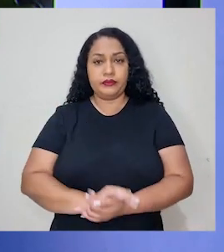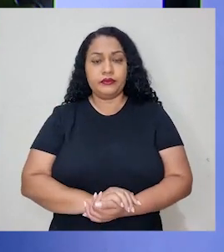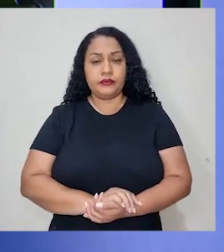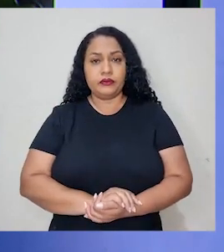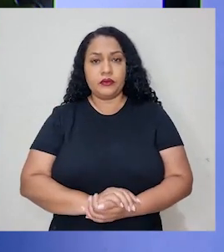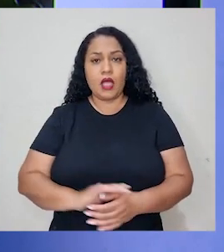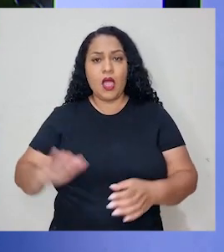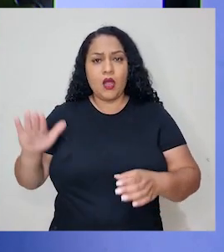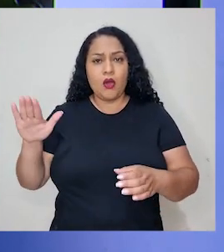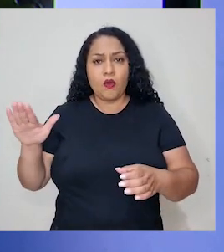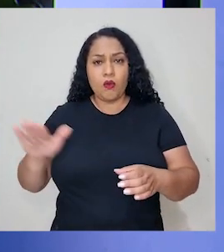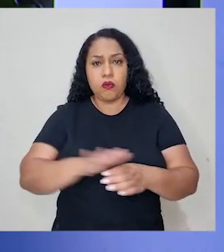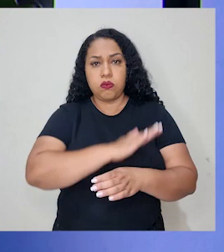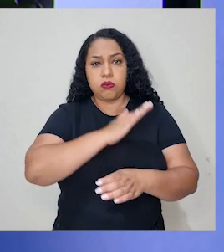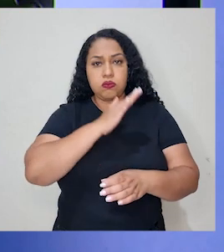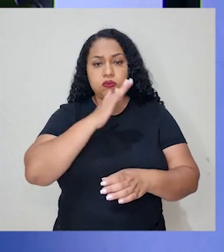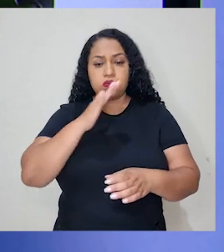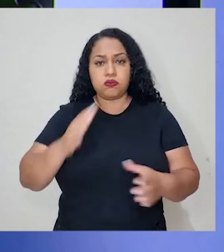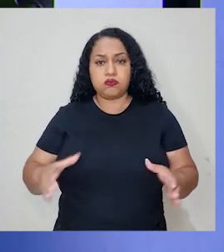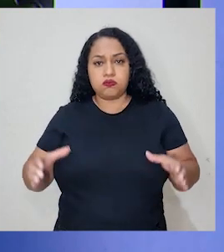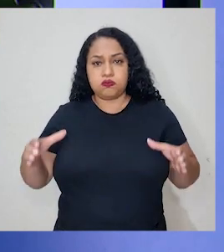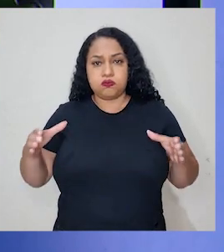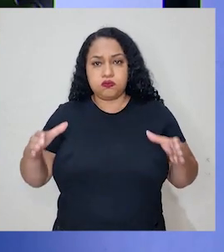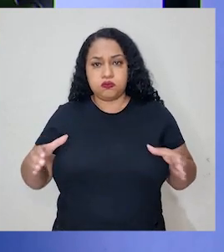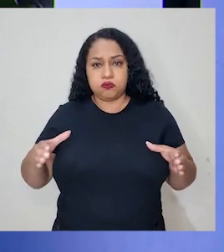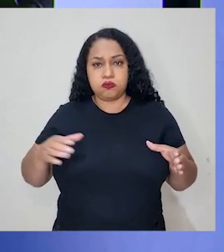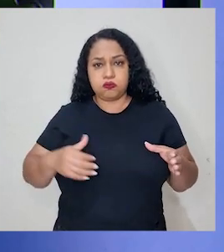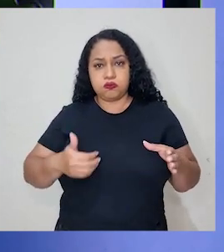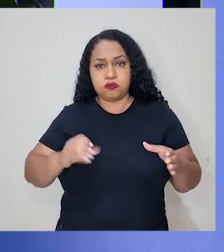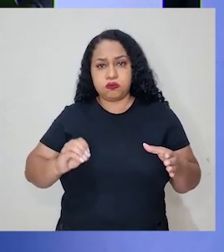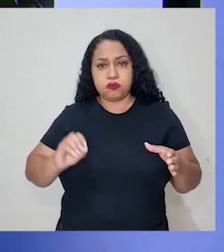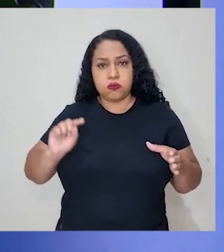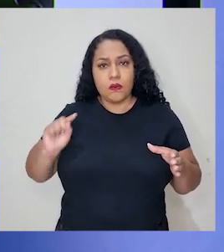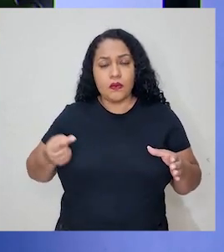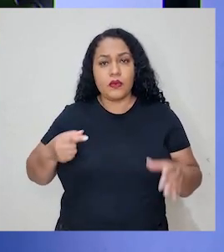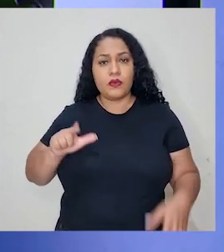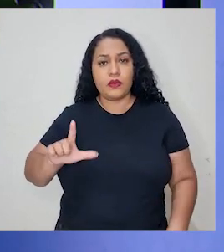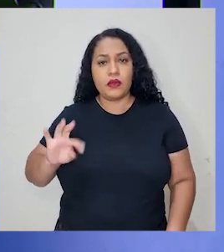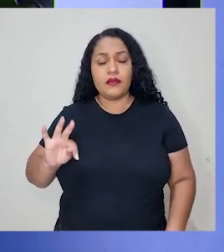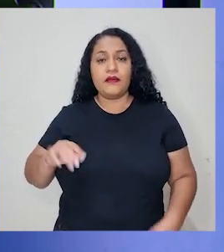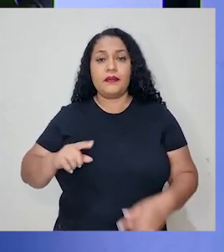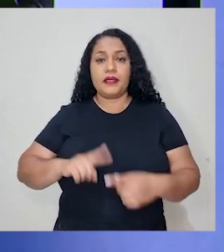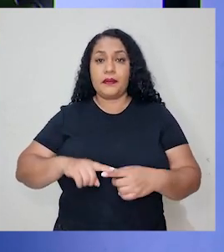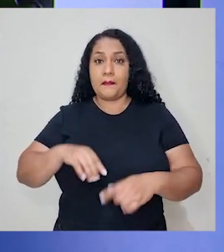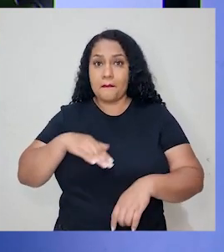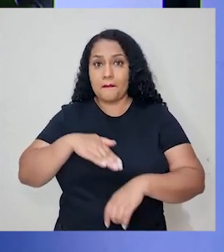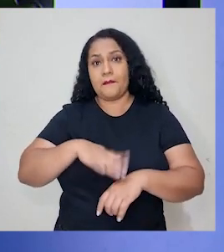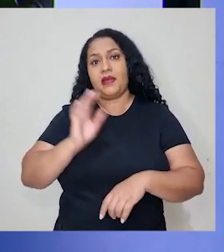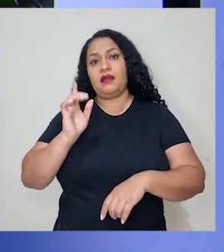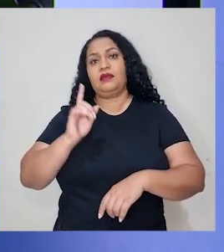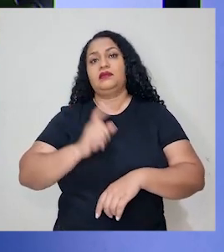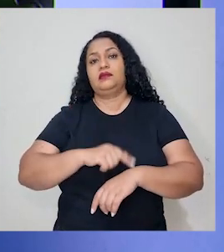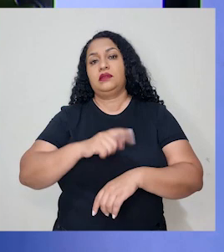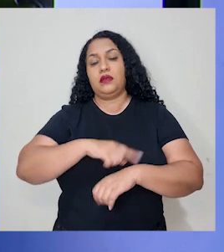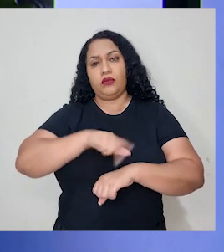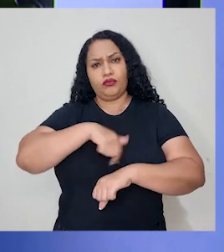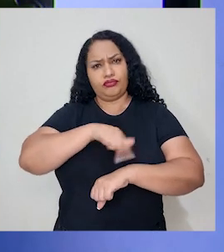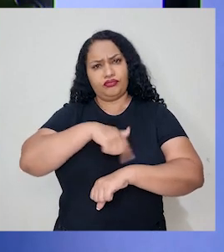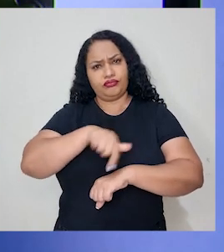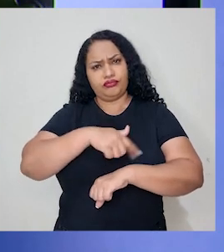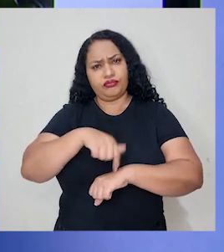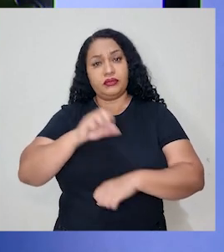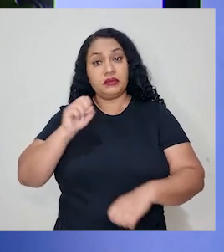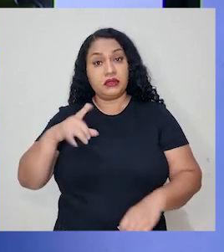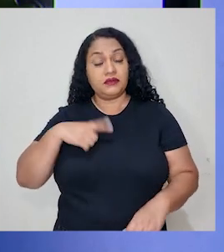Para encher 10.000 litros, vai precisar de mais horas, porque é apenas uma torneira. Se tivesse aumentada a